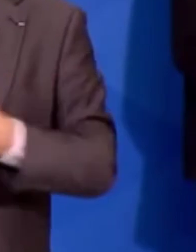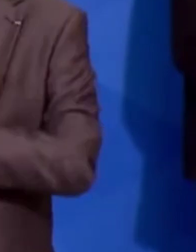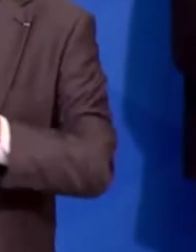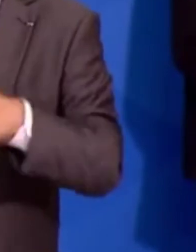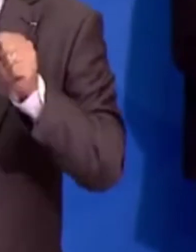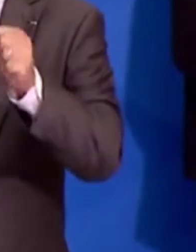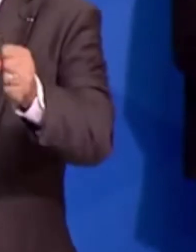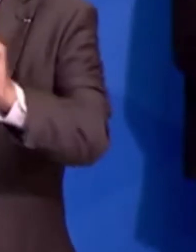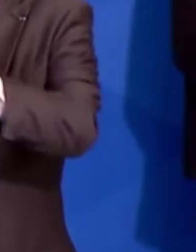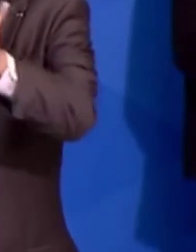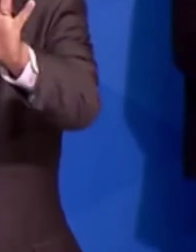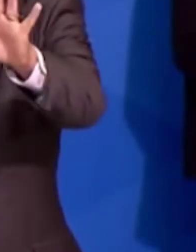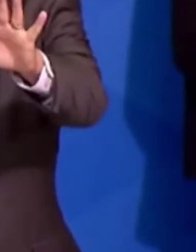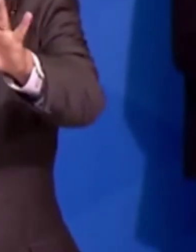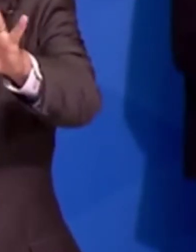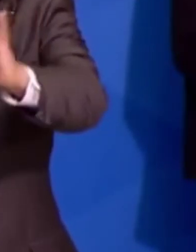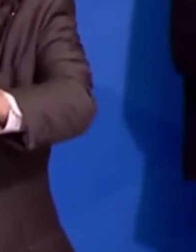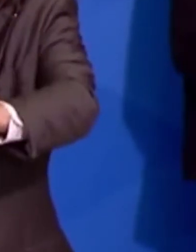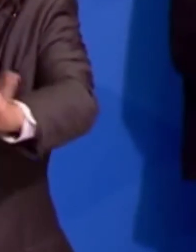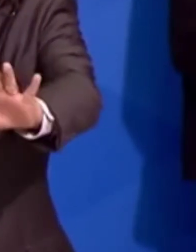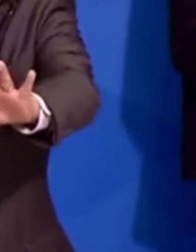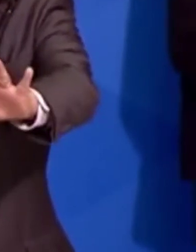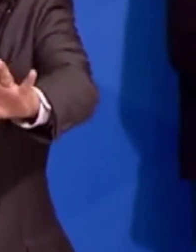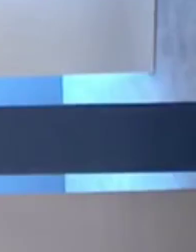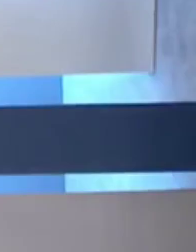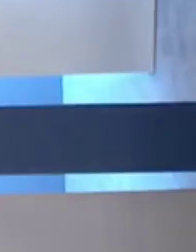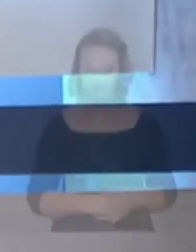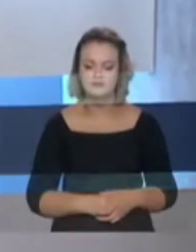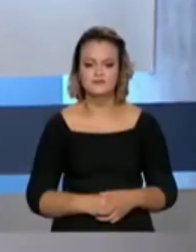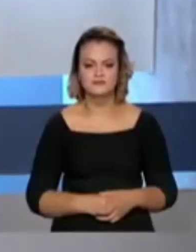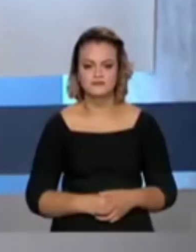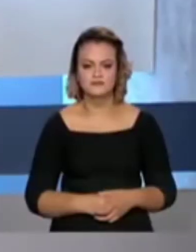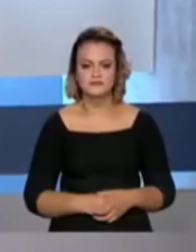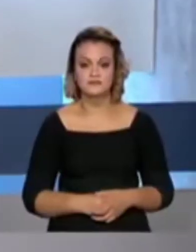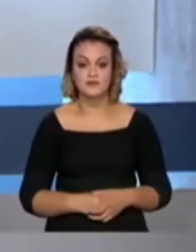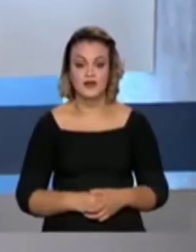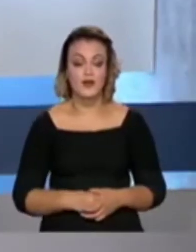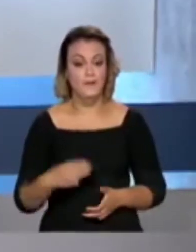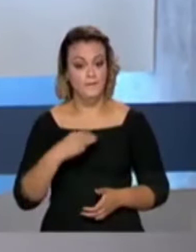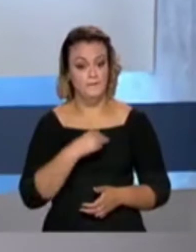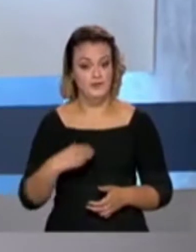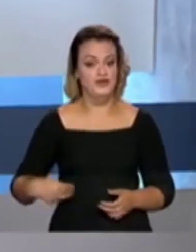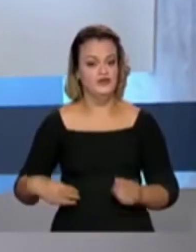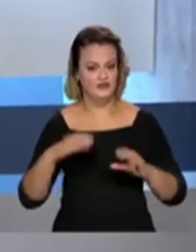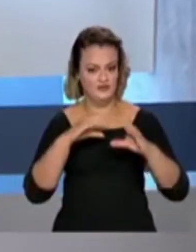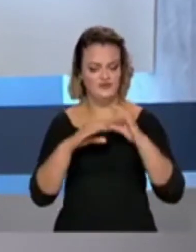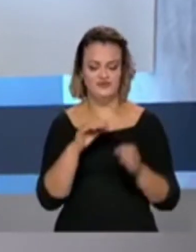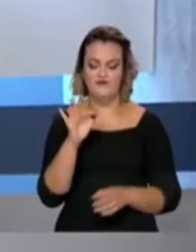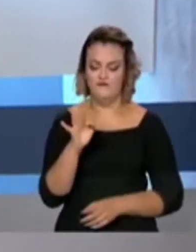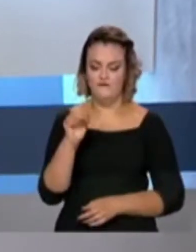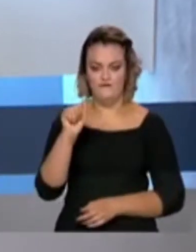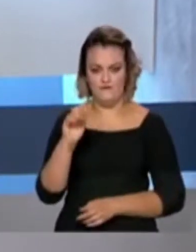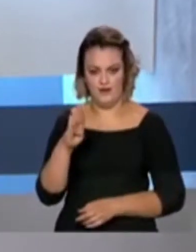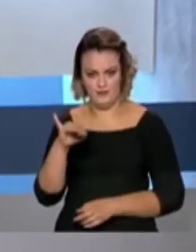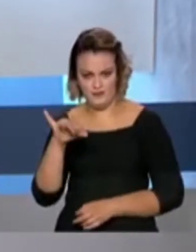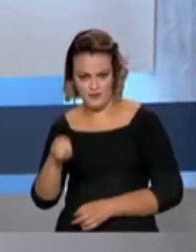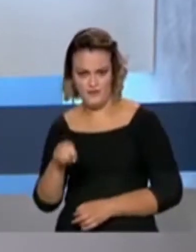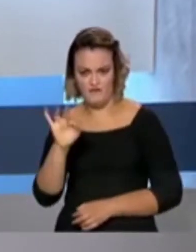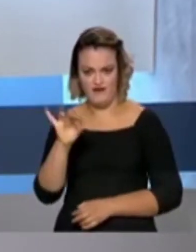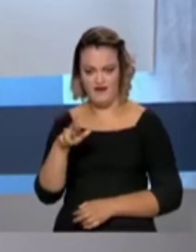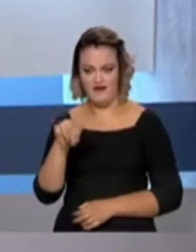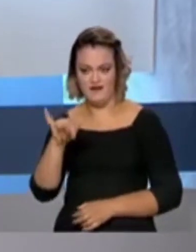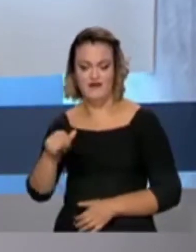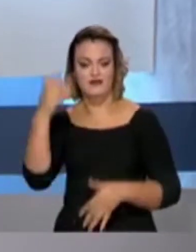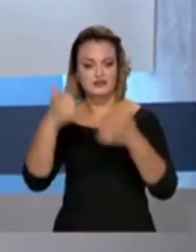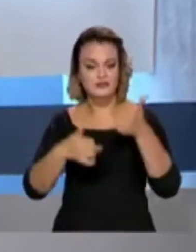a base, é o pilar de tudo. O ministro das Comunicações, Fábio Faria, deu detalhes da